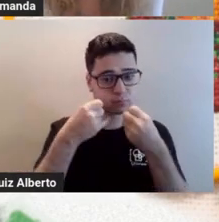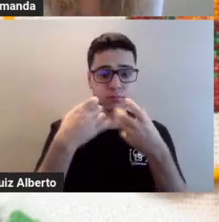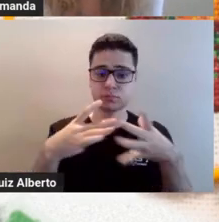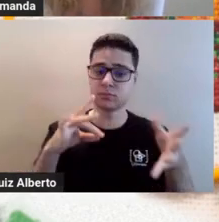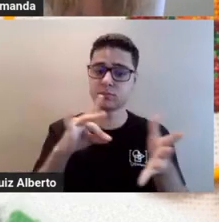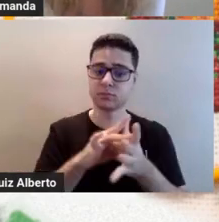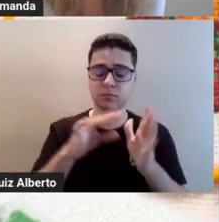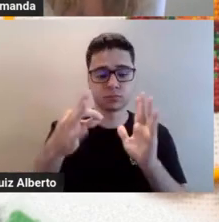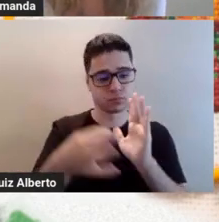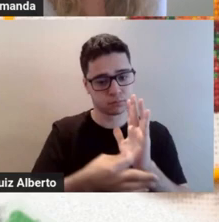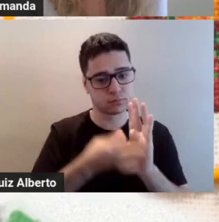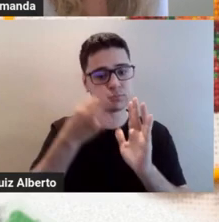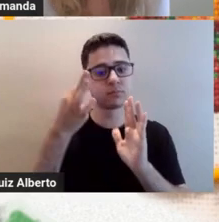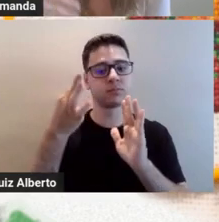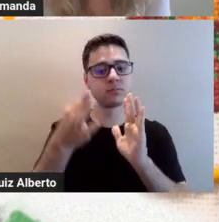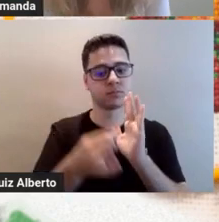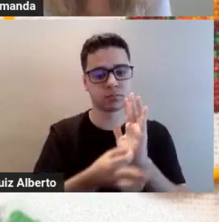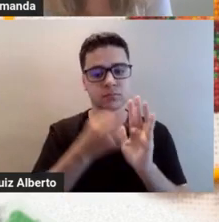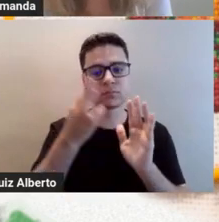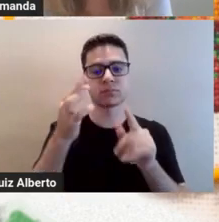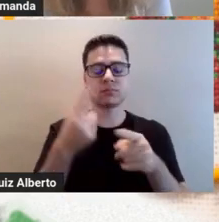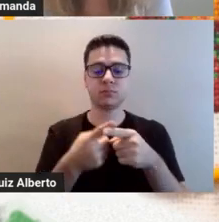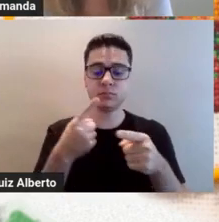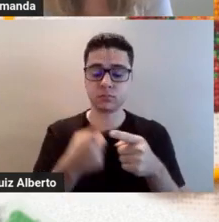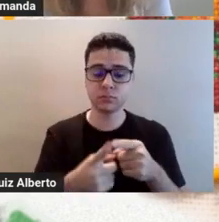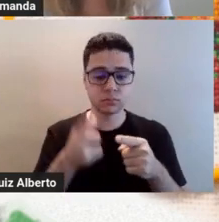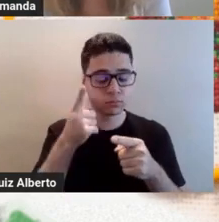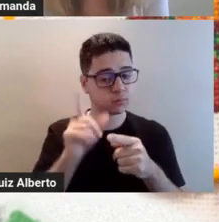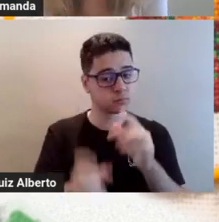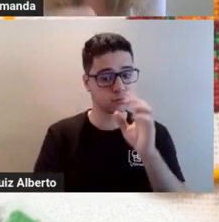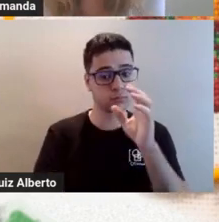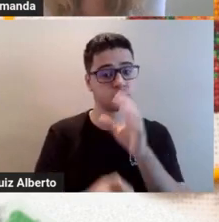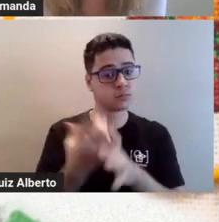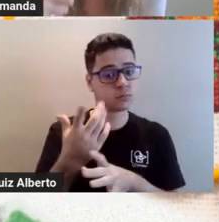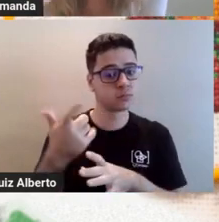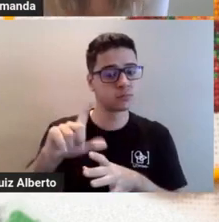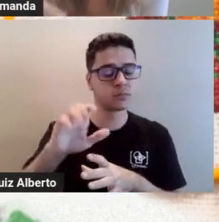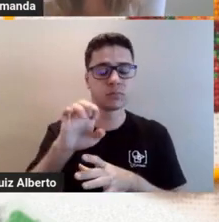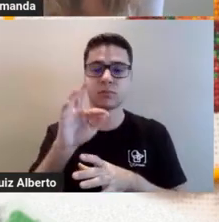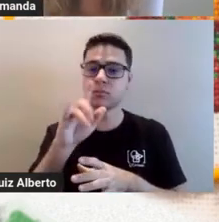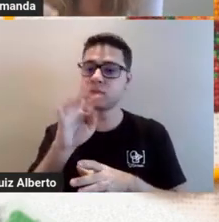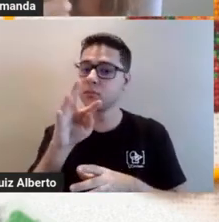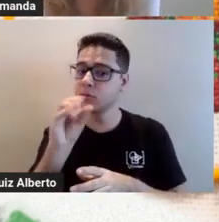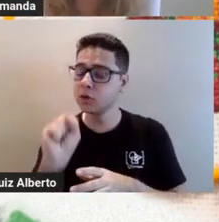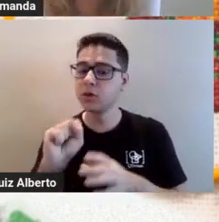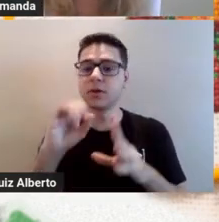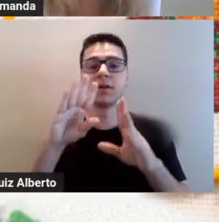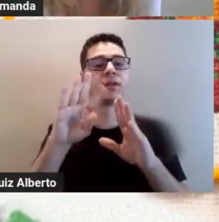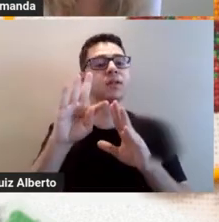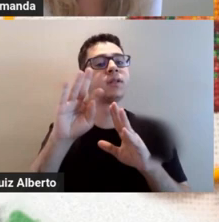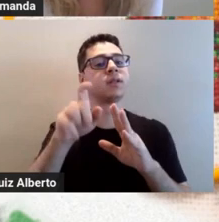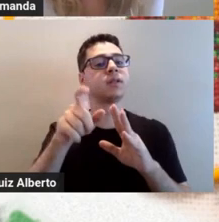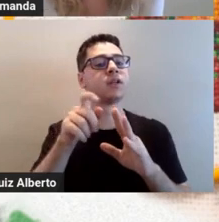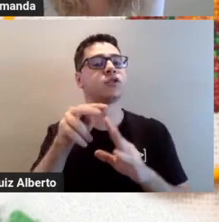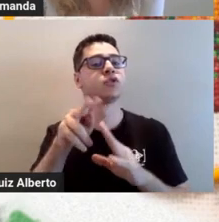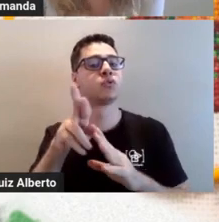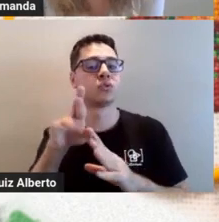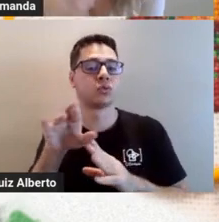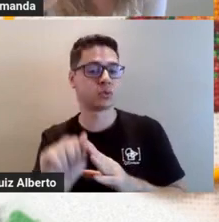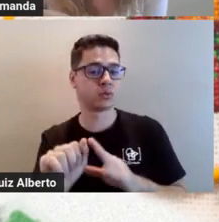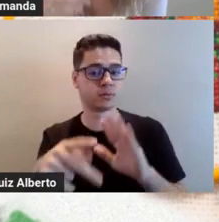bordado, porque você consegue criar outros efeitos e texturas a partir da sua escolha de materiais.